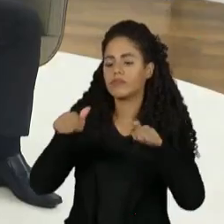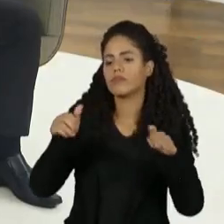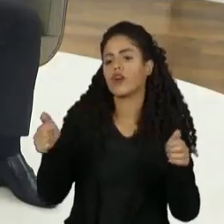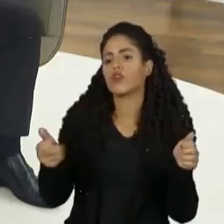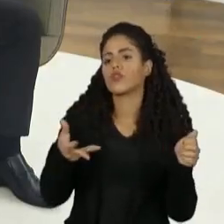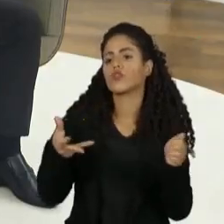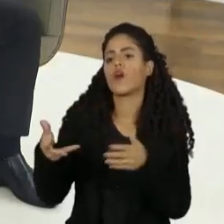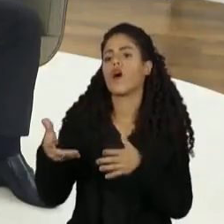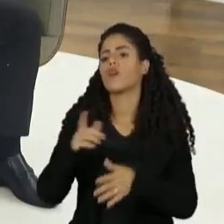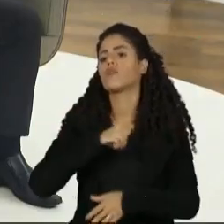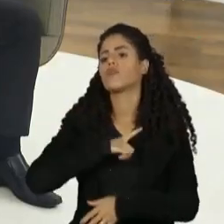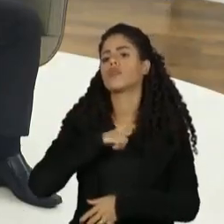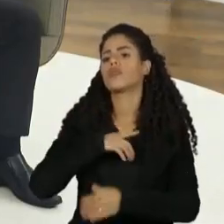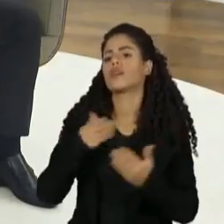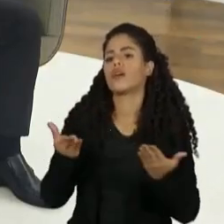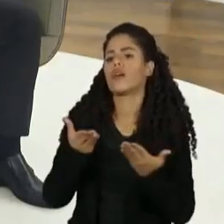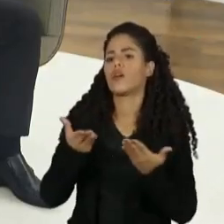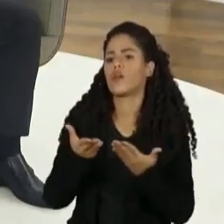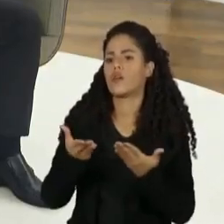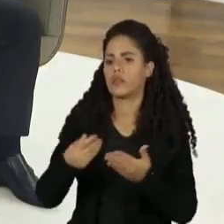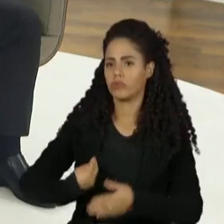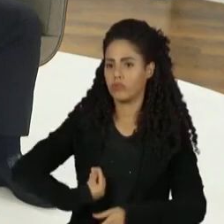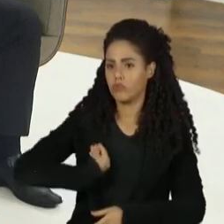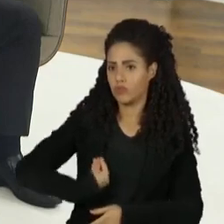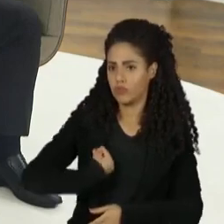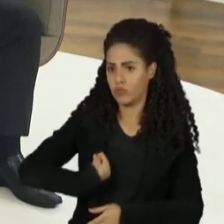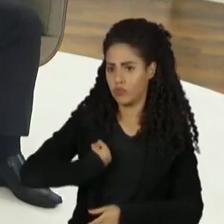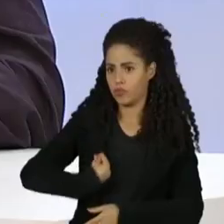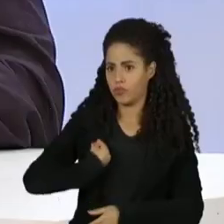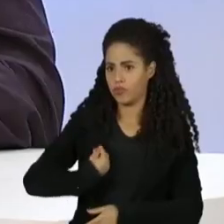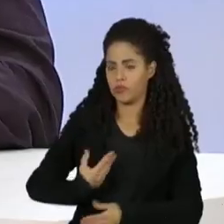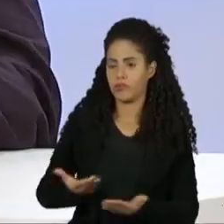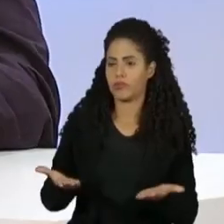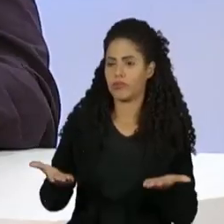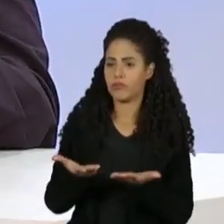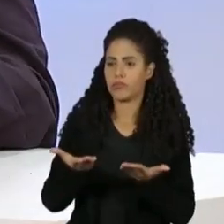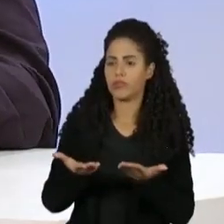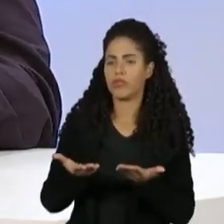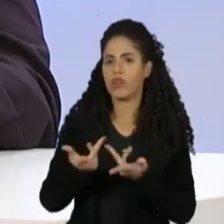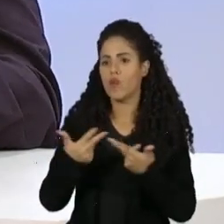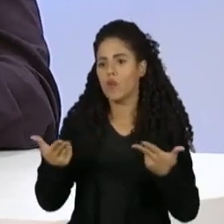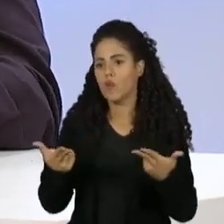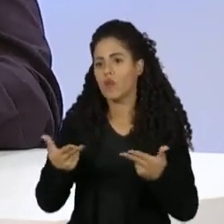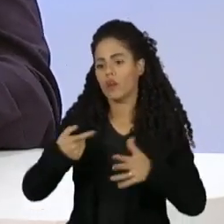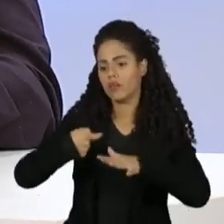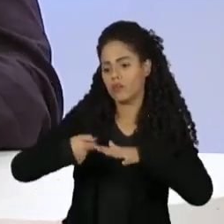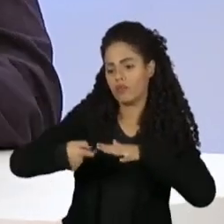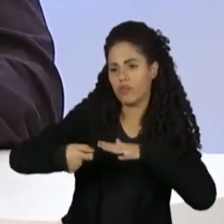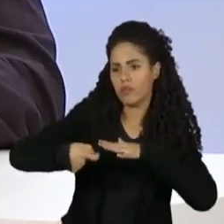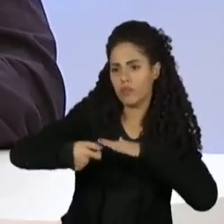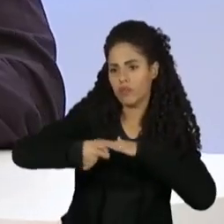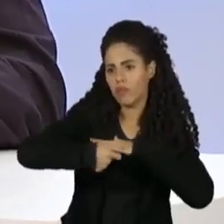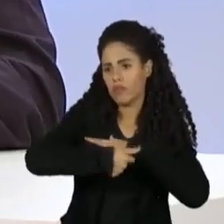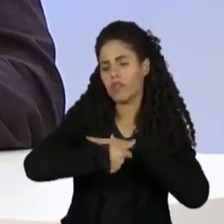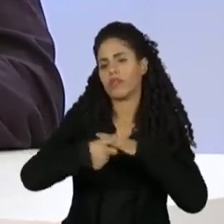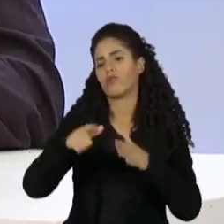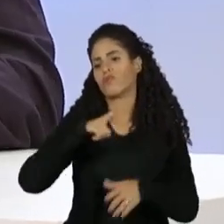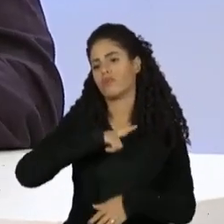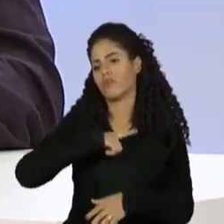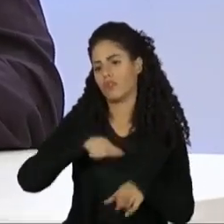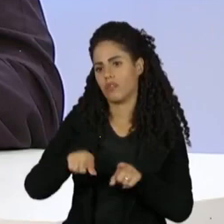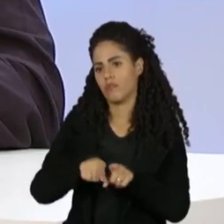Demandas, muitas vezes, desse mundo conectado que nós estamos vivendo e com tantas falsas notícias, tantas mentiras, fake news, enfim.